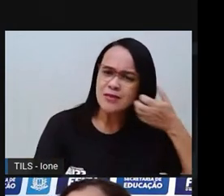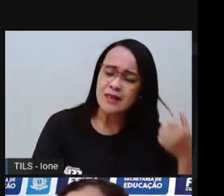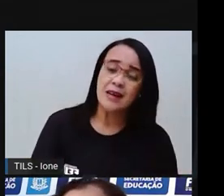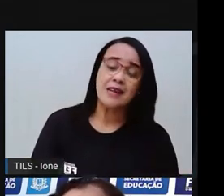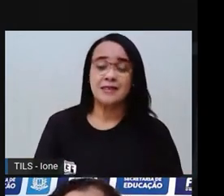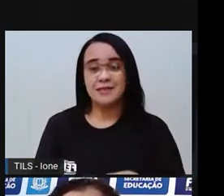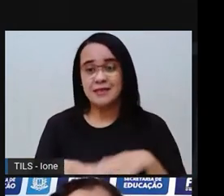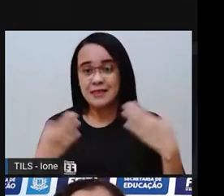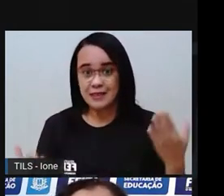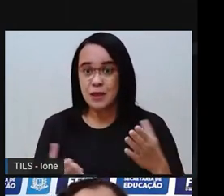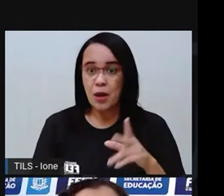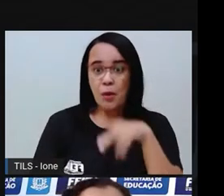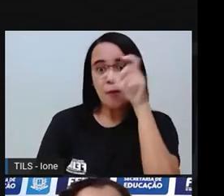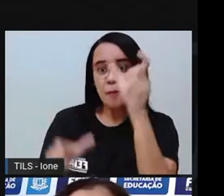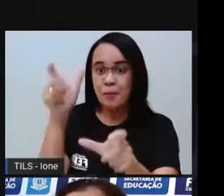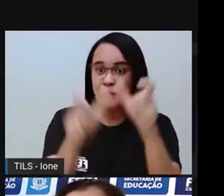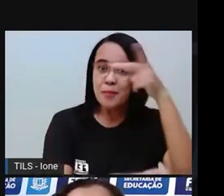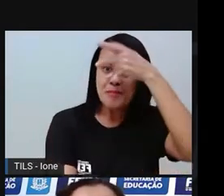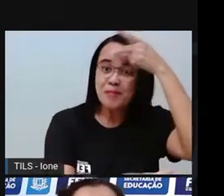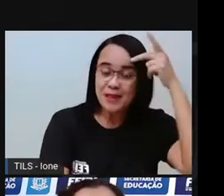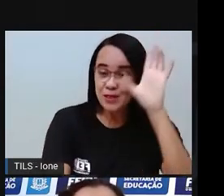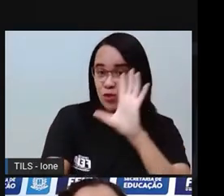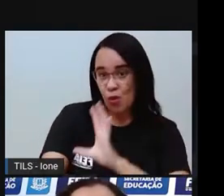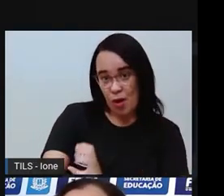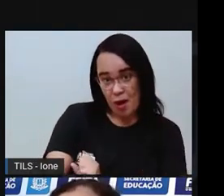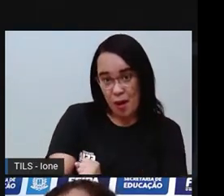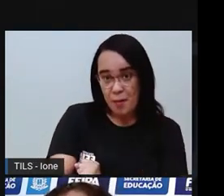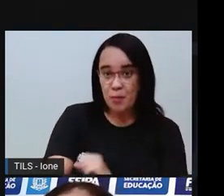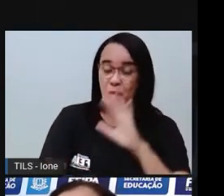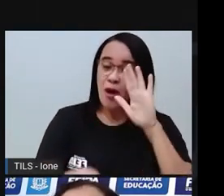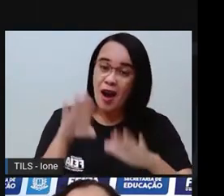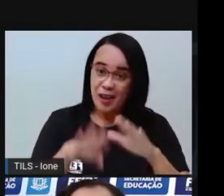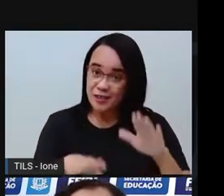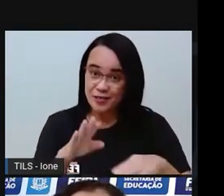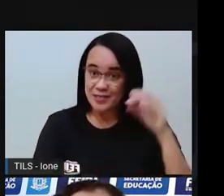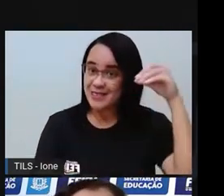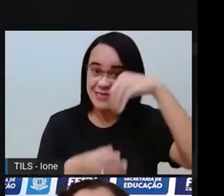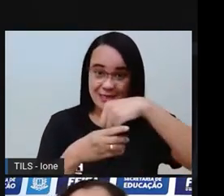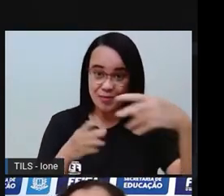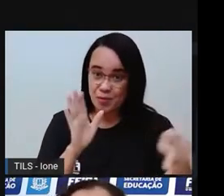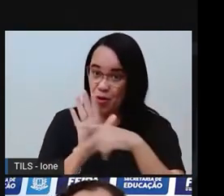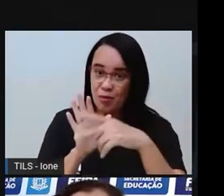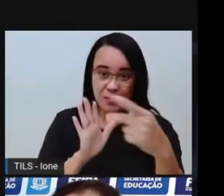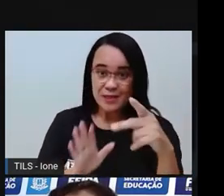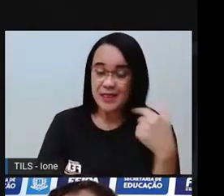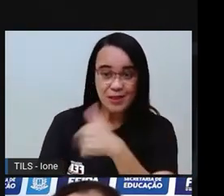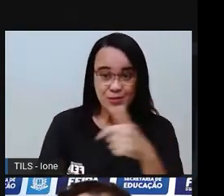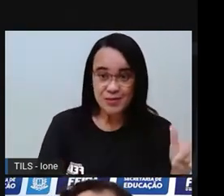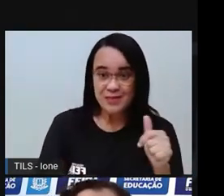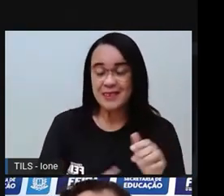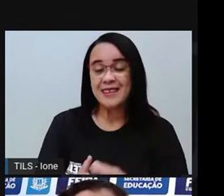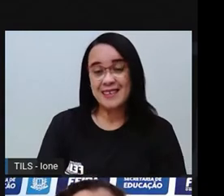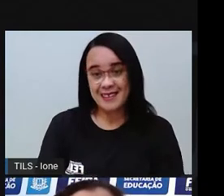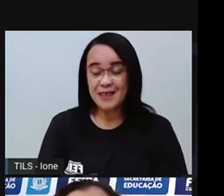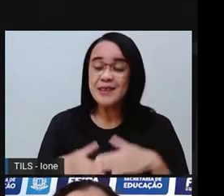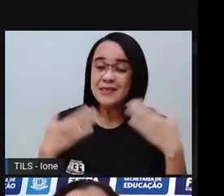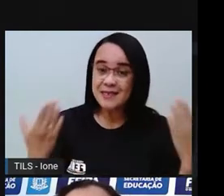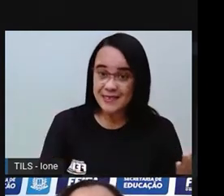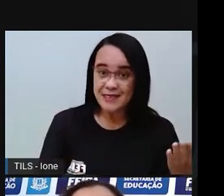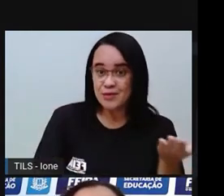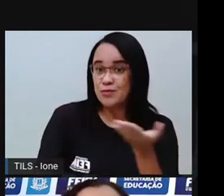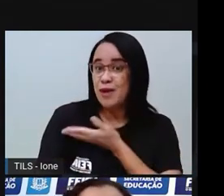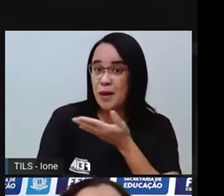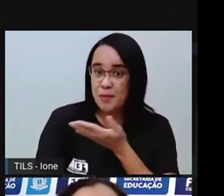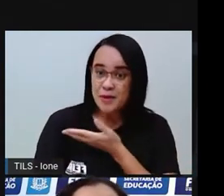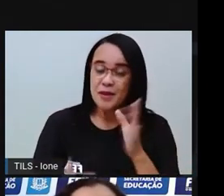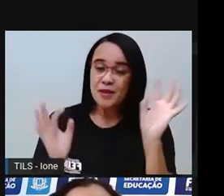se amam, não são parentes de sangue, mas se gostam, são amigos. E aí criaram aquele vínculo e se tornaram família.